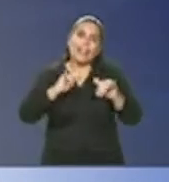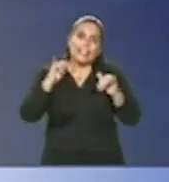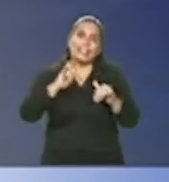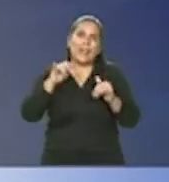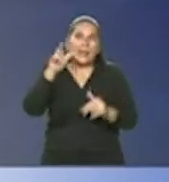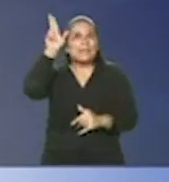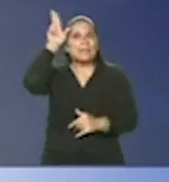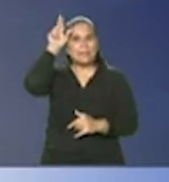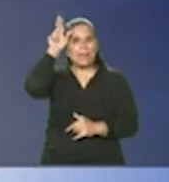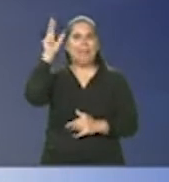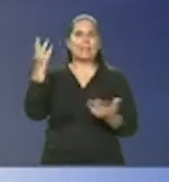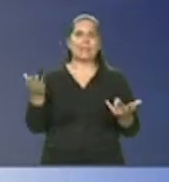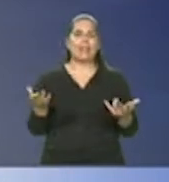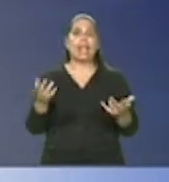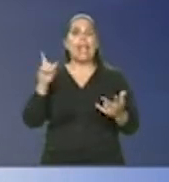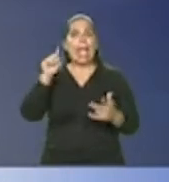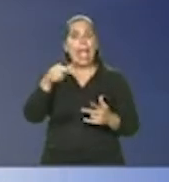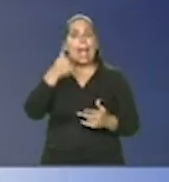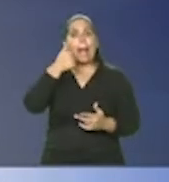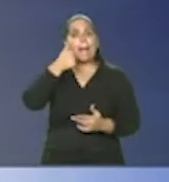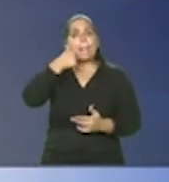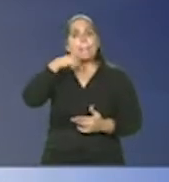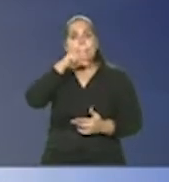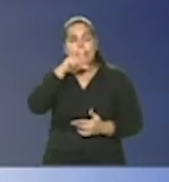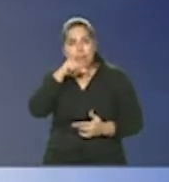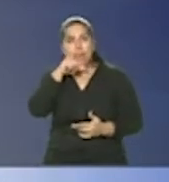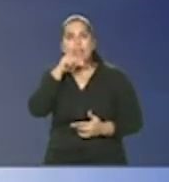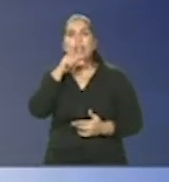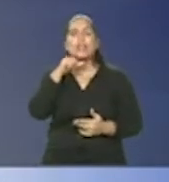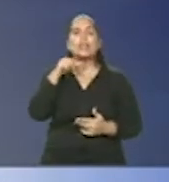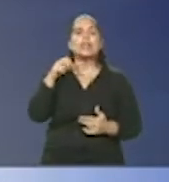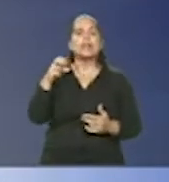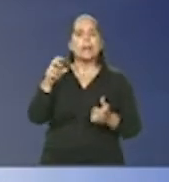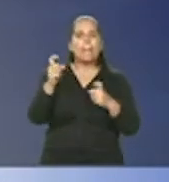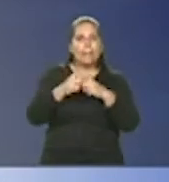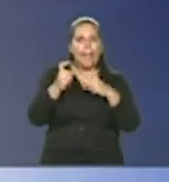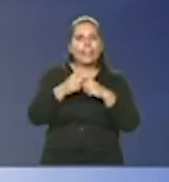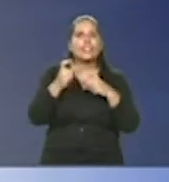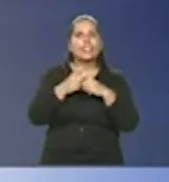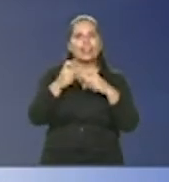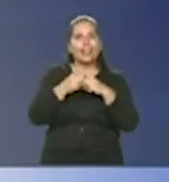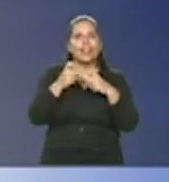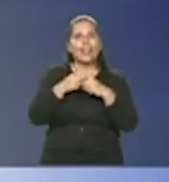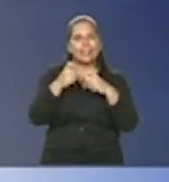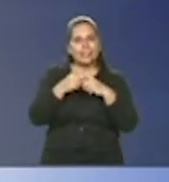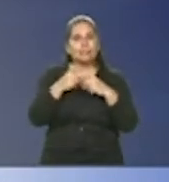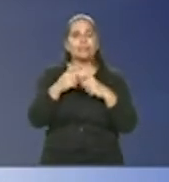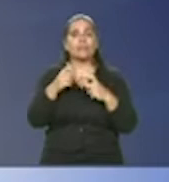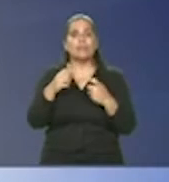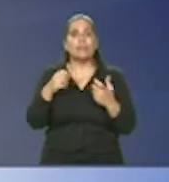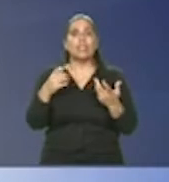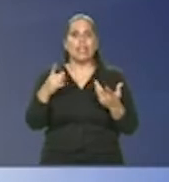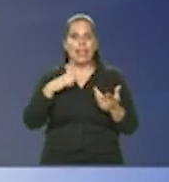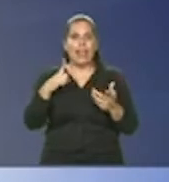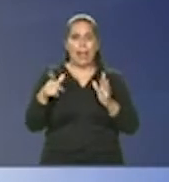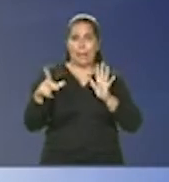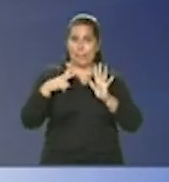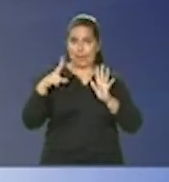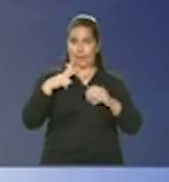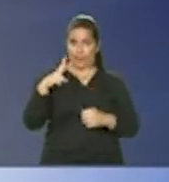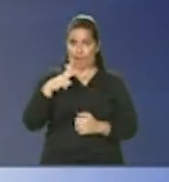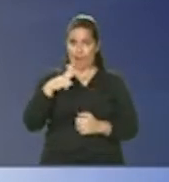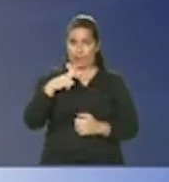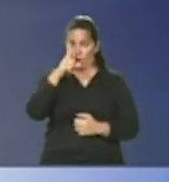ela é mãe de uma médica não é médica da nossa rede municipal a filha dela trabalha na rede privada